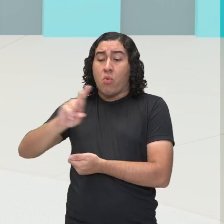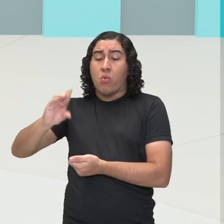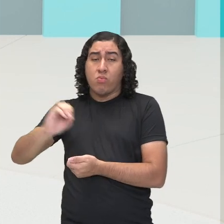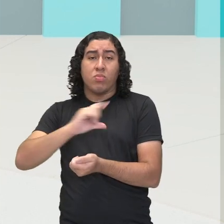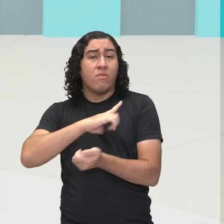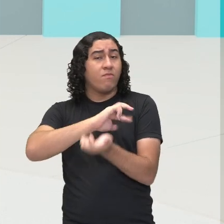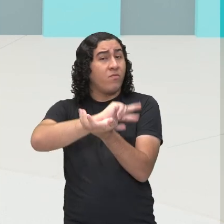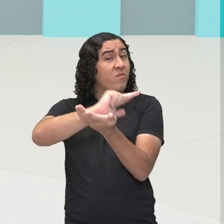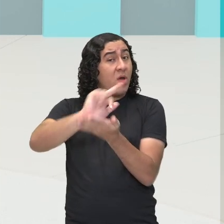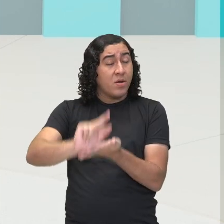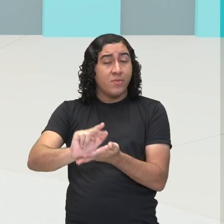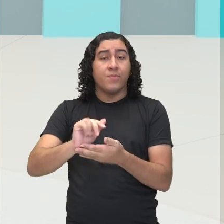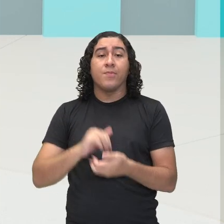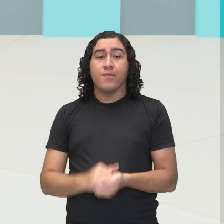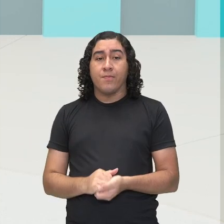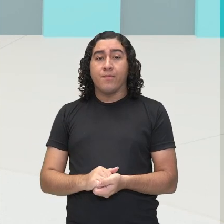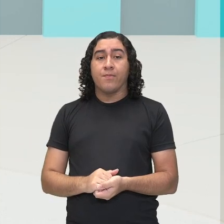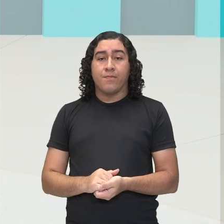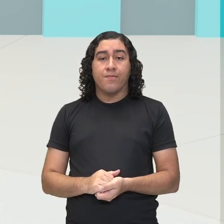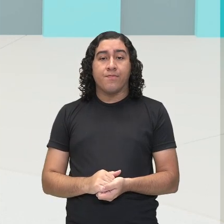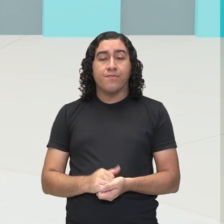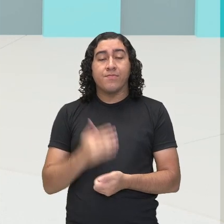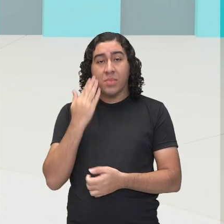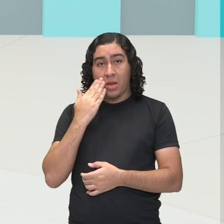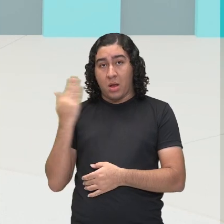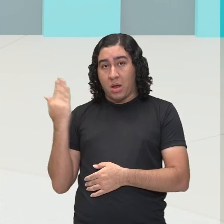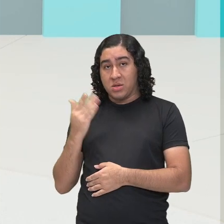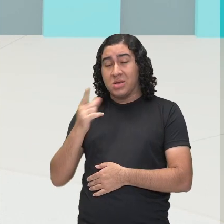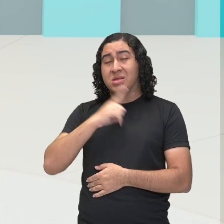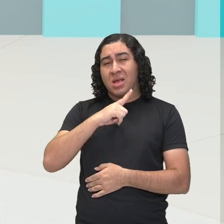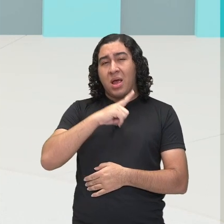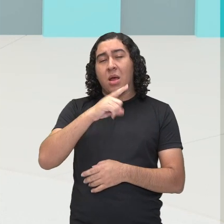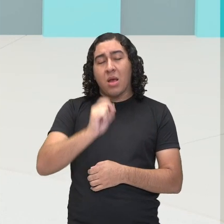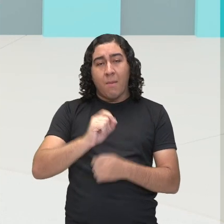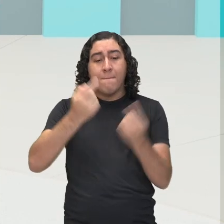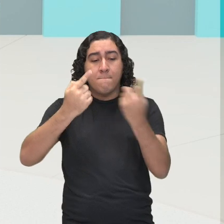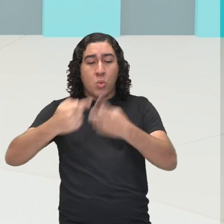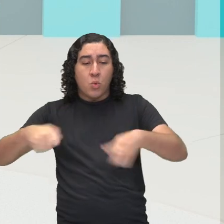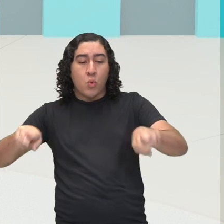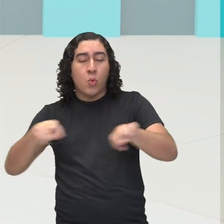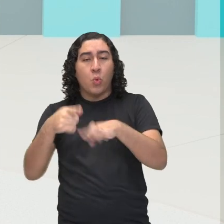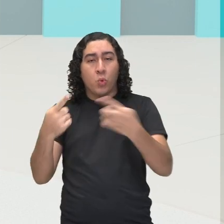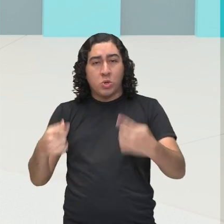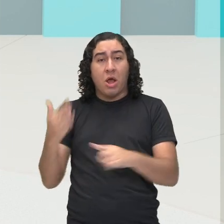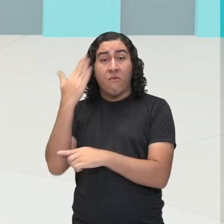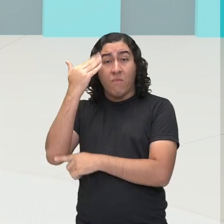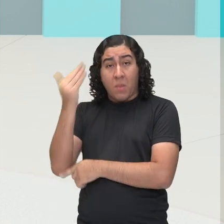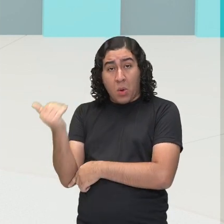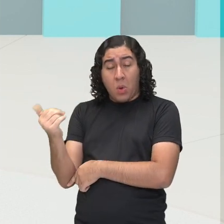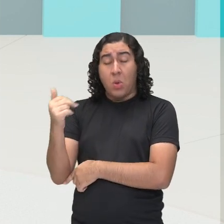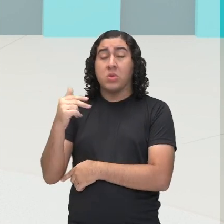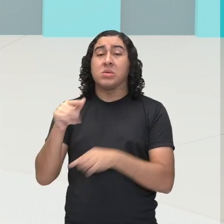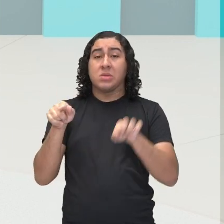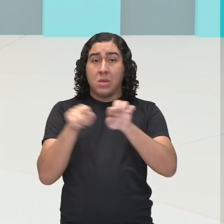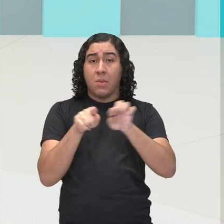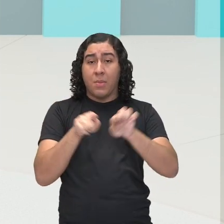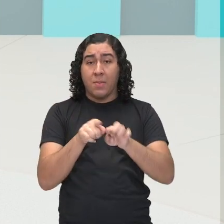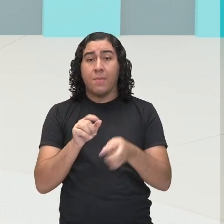diferentes. Aqui nós temos a música clássica, mas também tem a música popular. Aqui tem a música